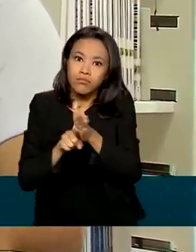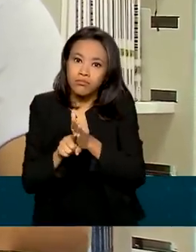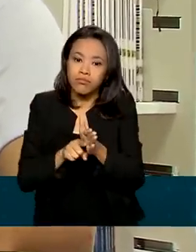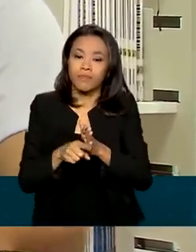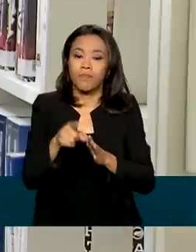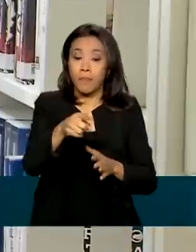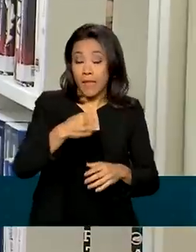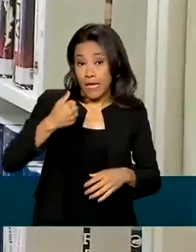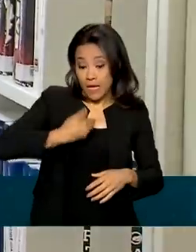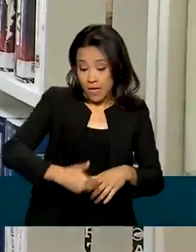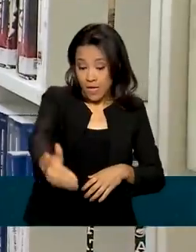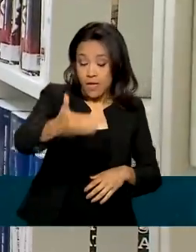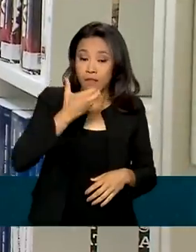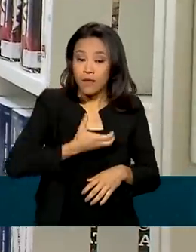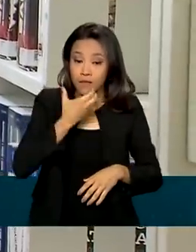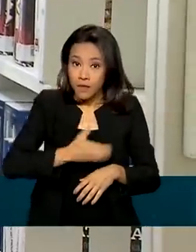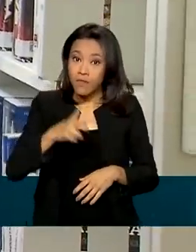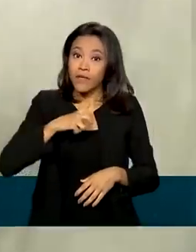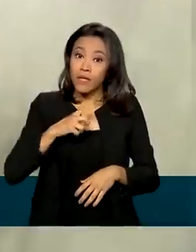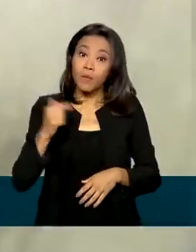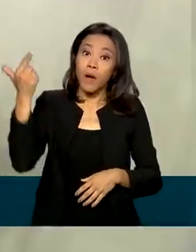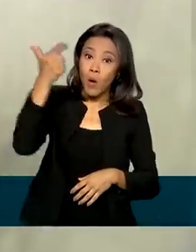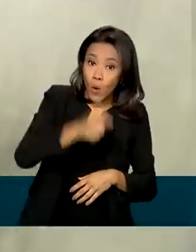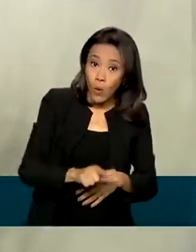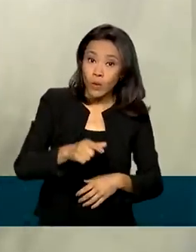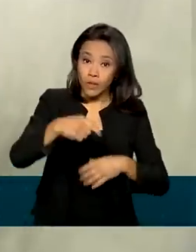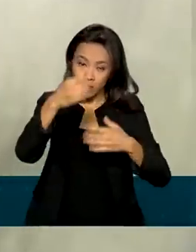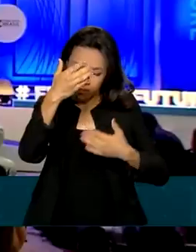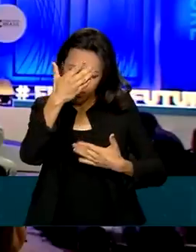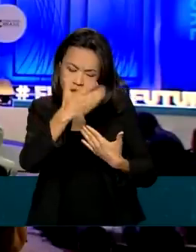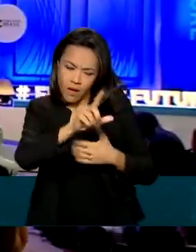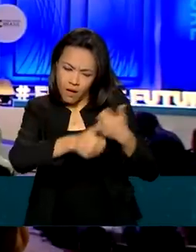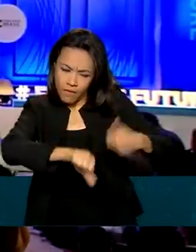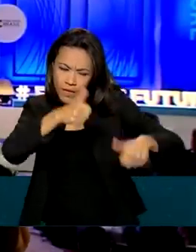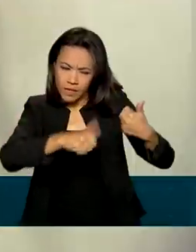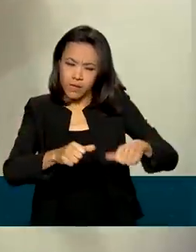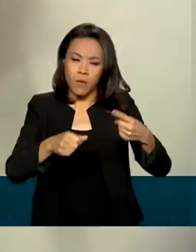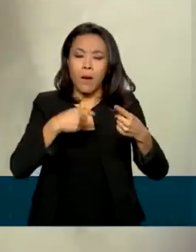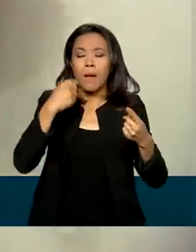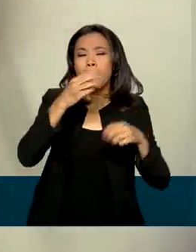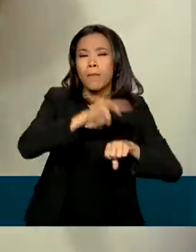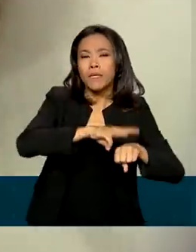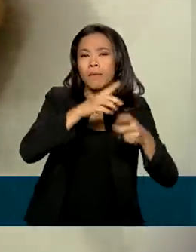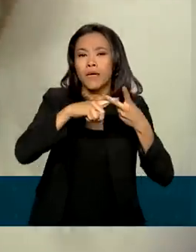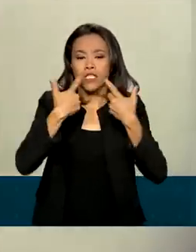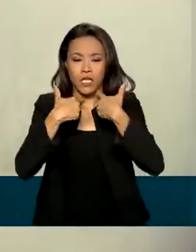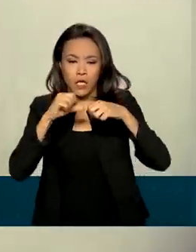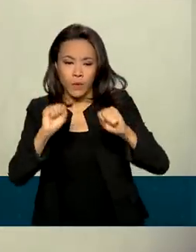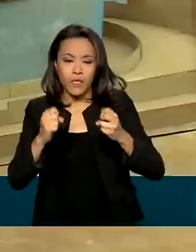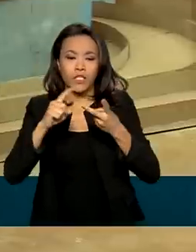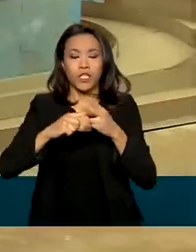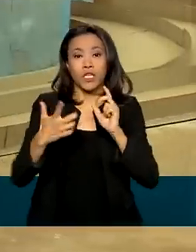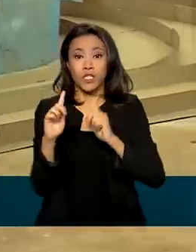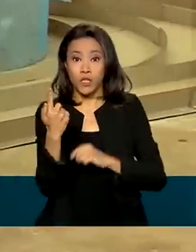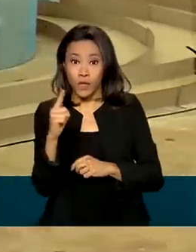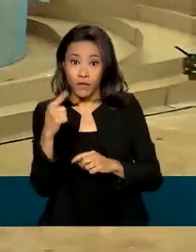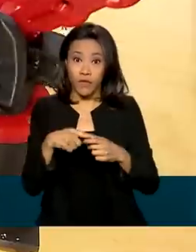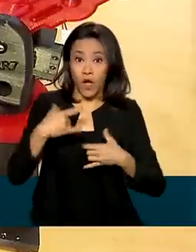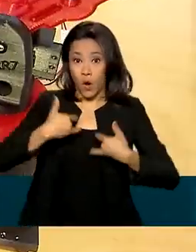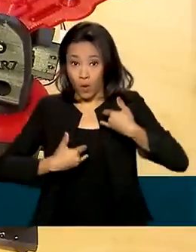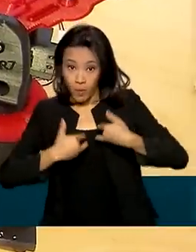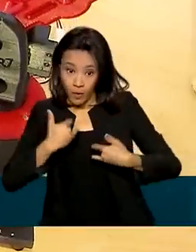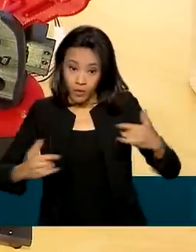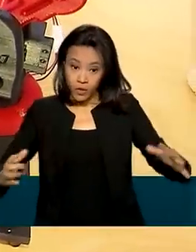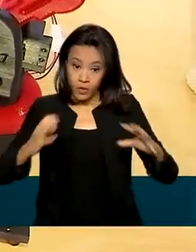nova etapa com 10 mil bolsas. Matemática, Linguística, Geografia, Investimentos, Robótica.